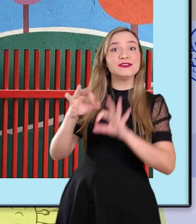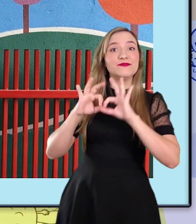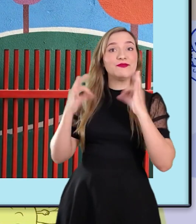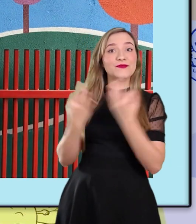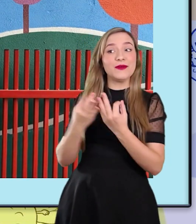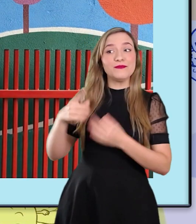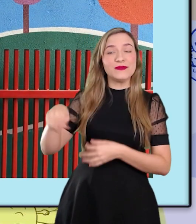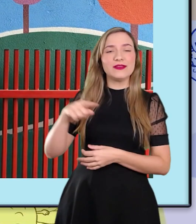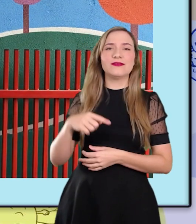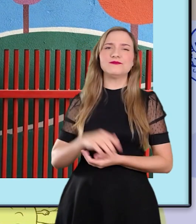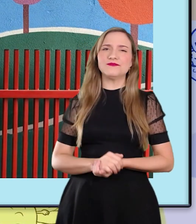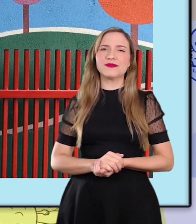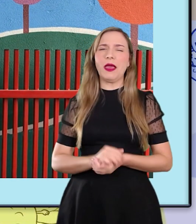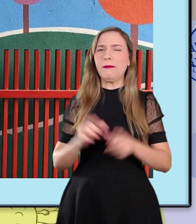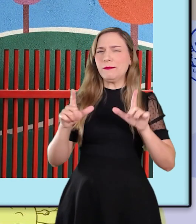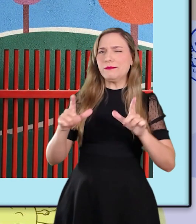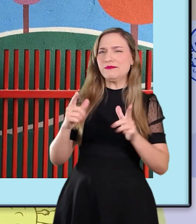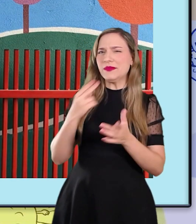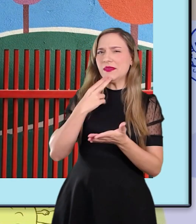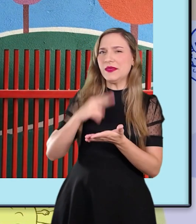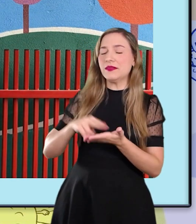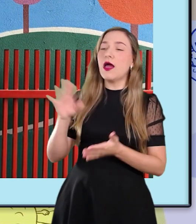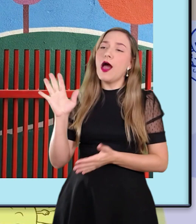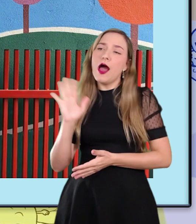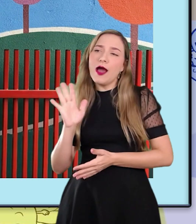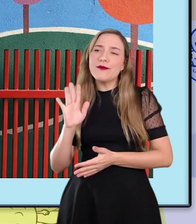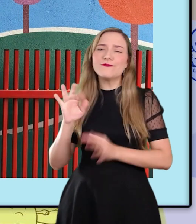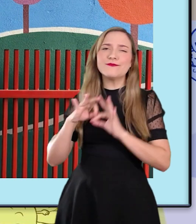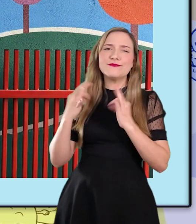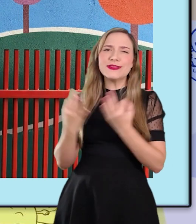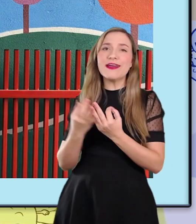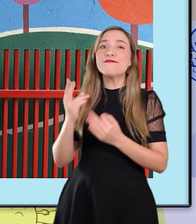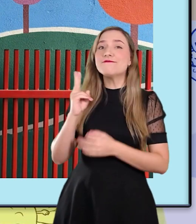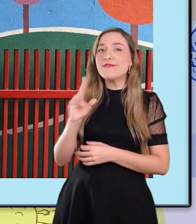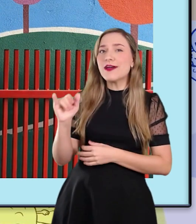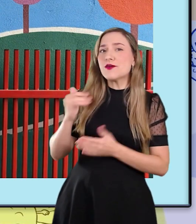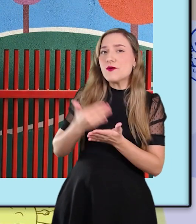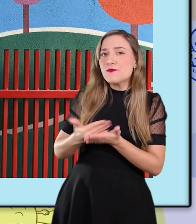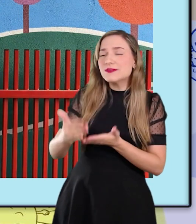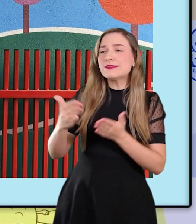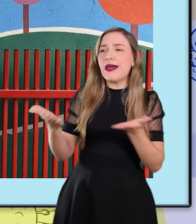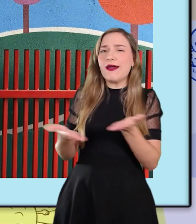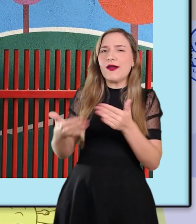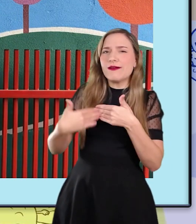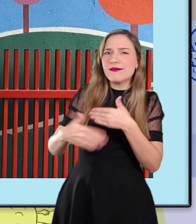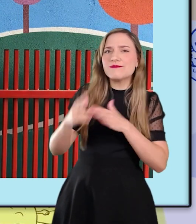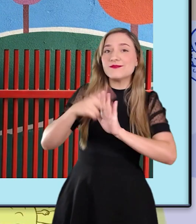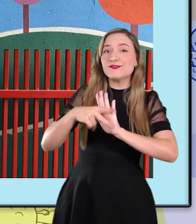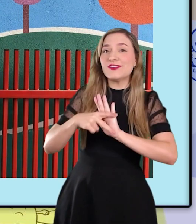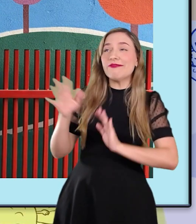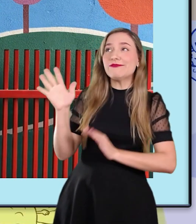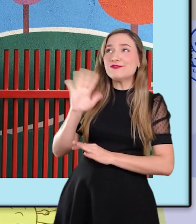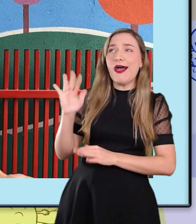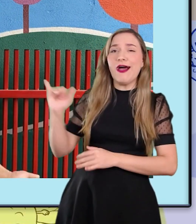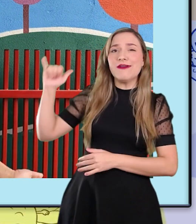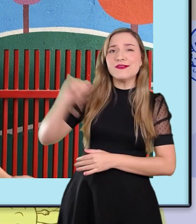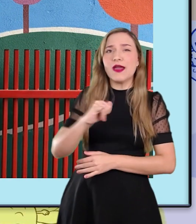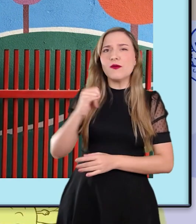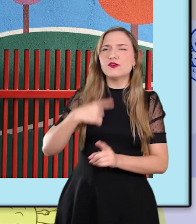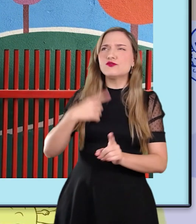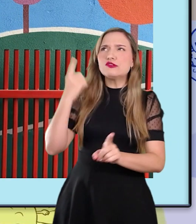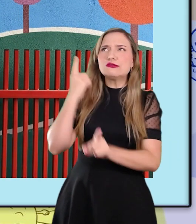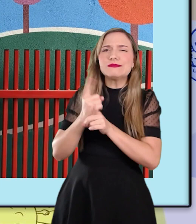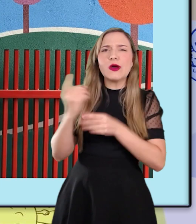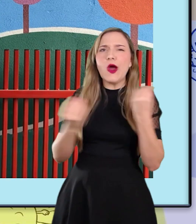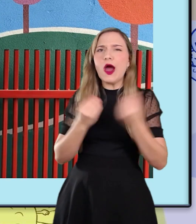família. Olá, família! Vamos iniciar o projeto Tchau Avião para descobrir como que